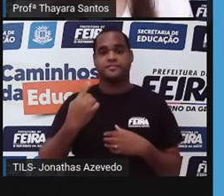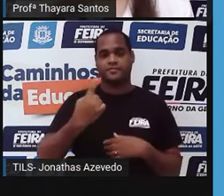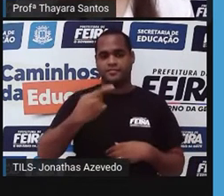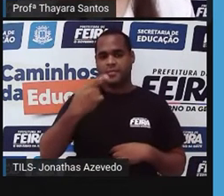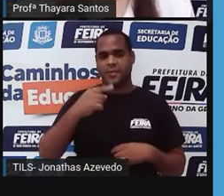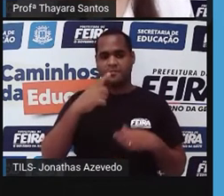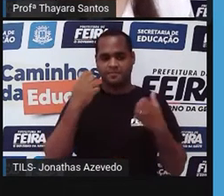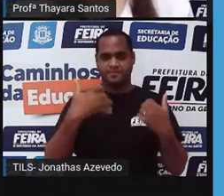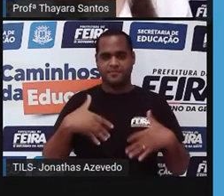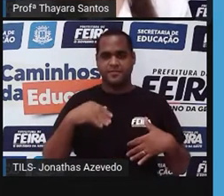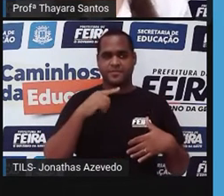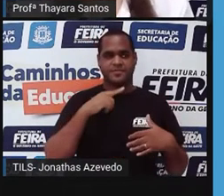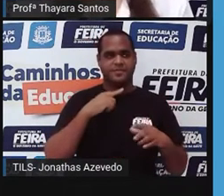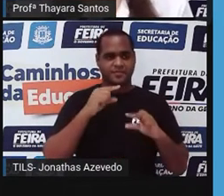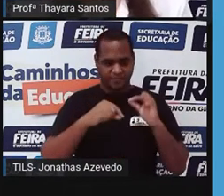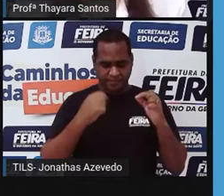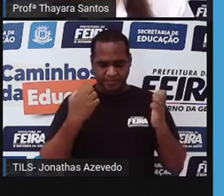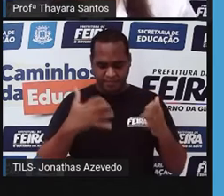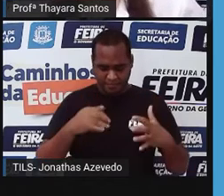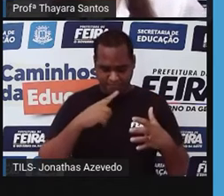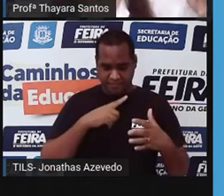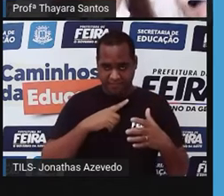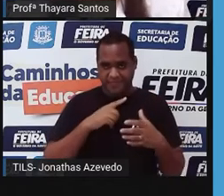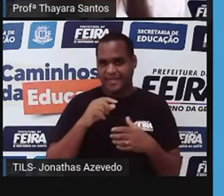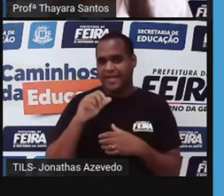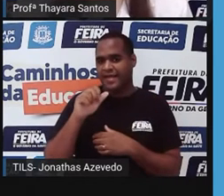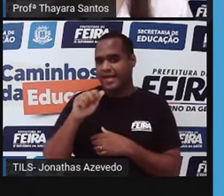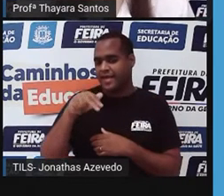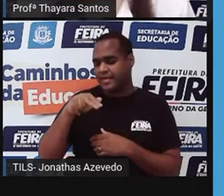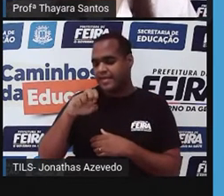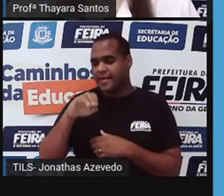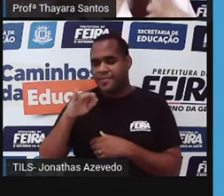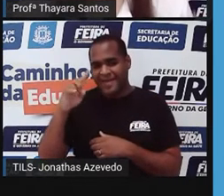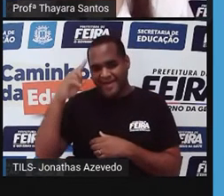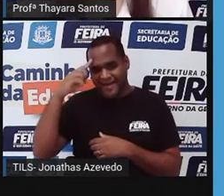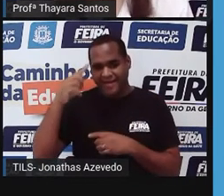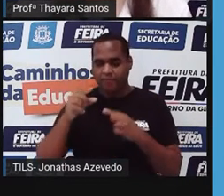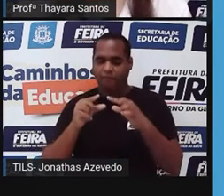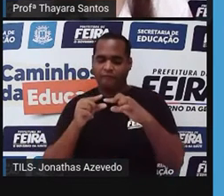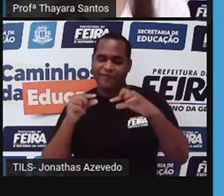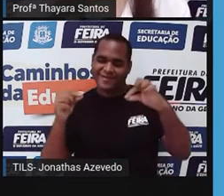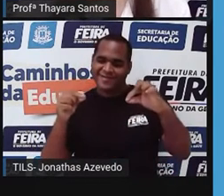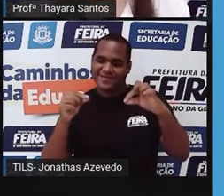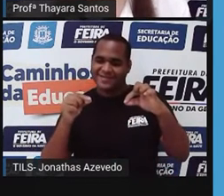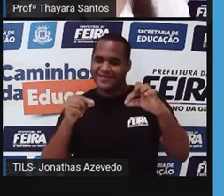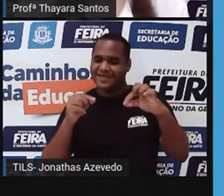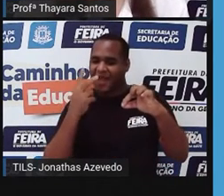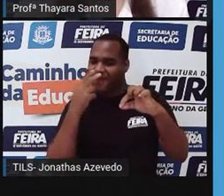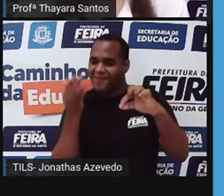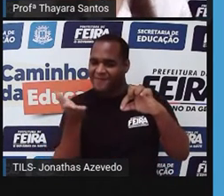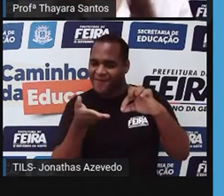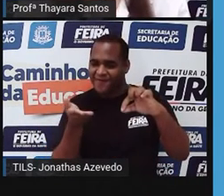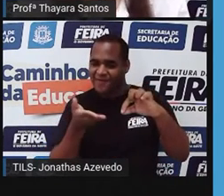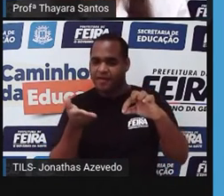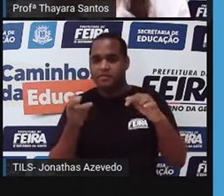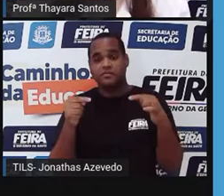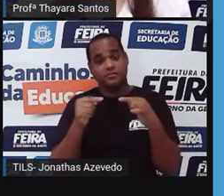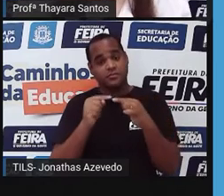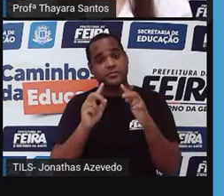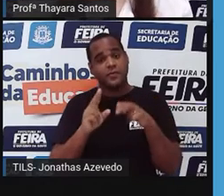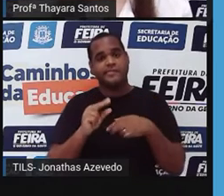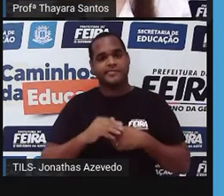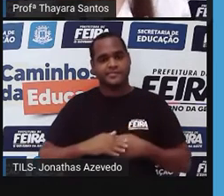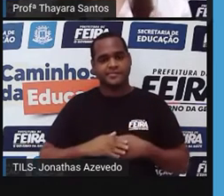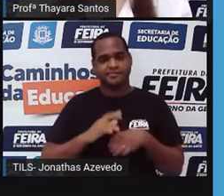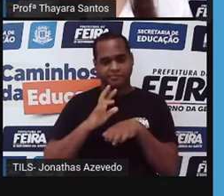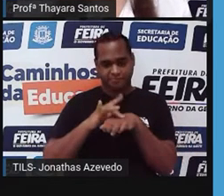que a gente vai estudar é a anemia falciforme. Eu já dei um spoiler pra vocês, né, já falei um pouquinho sobre o que é essa anemia falciforme. Então, ela